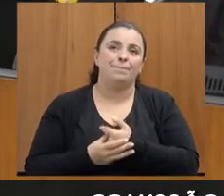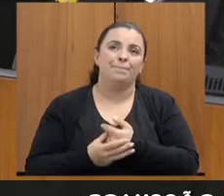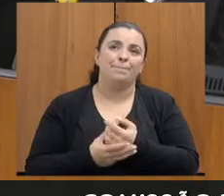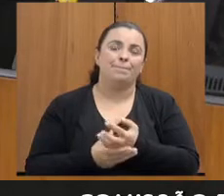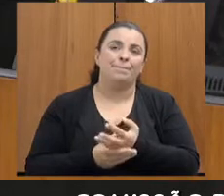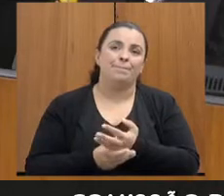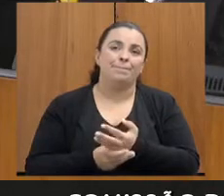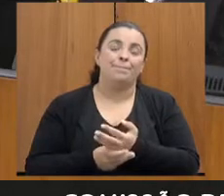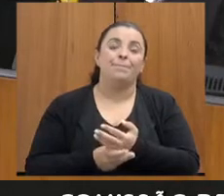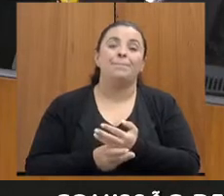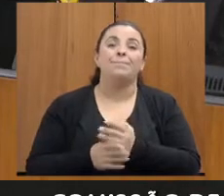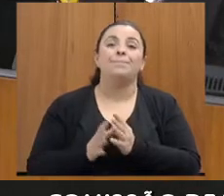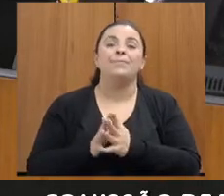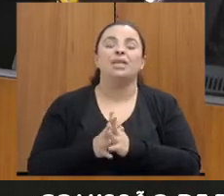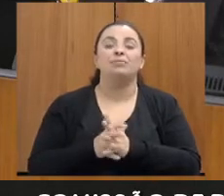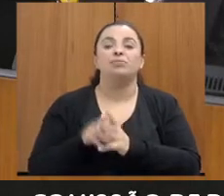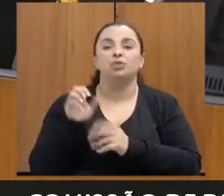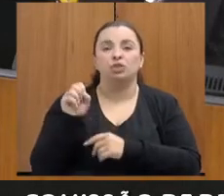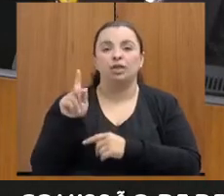Carla,